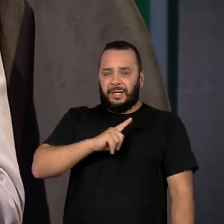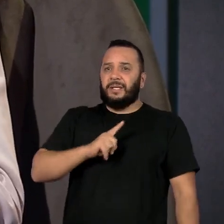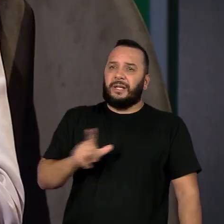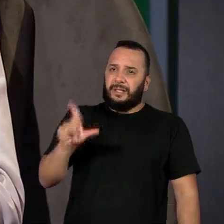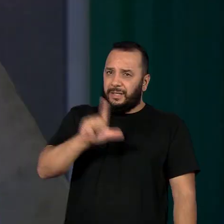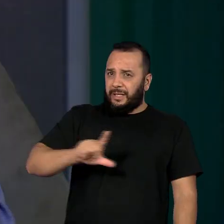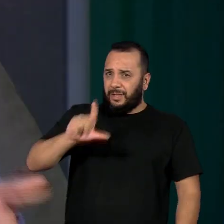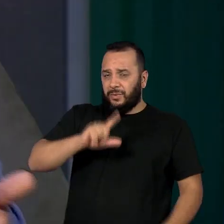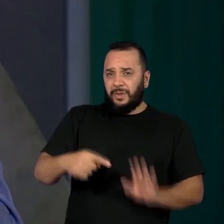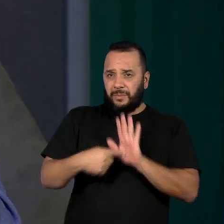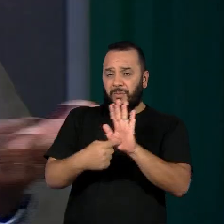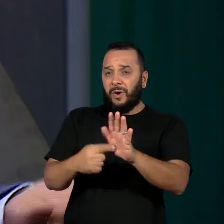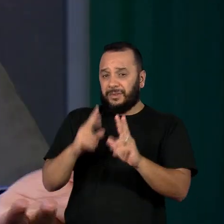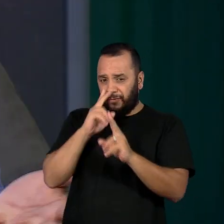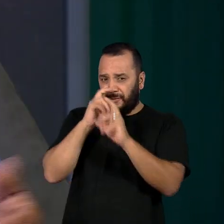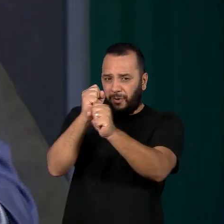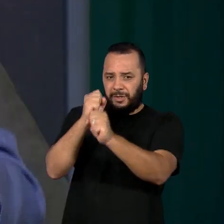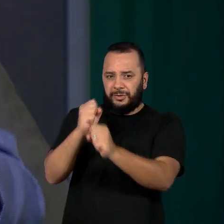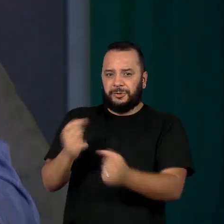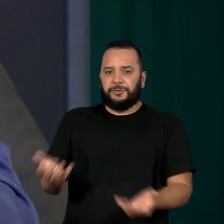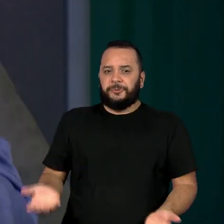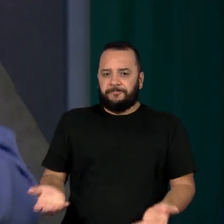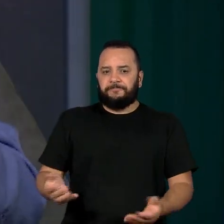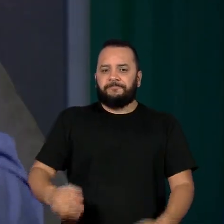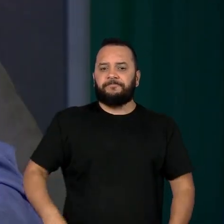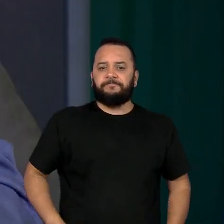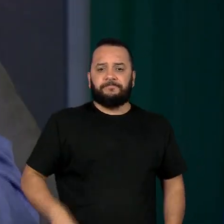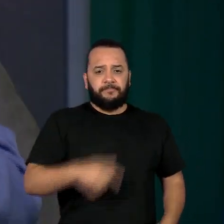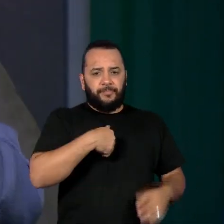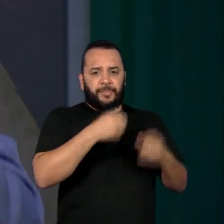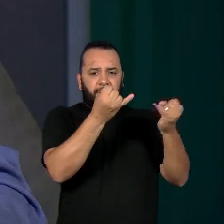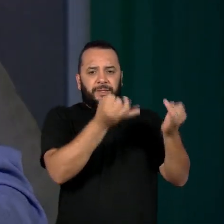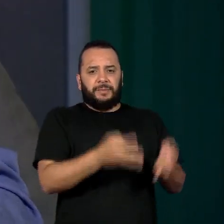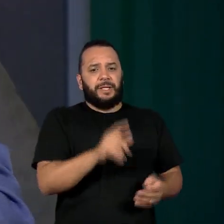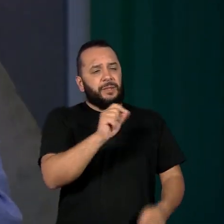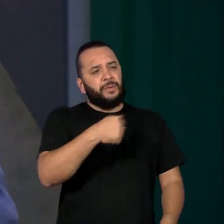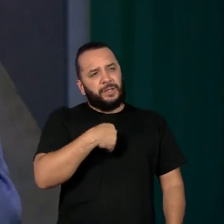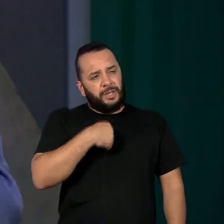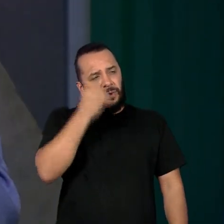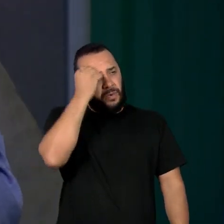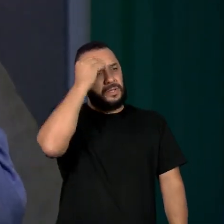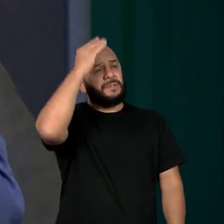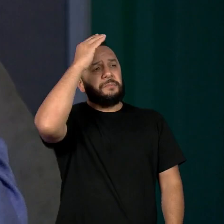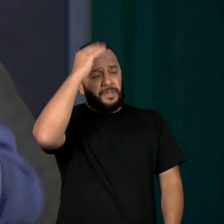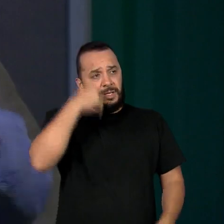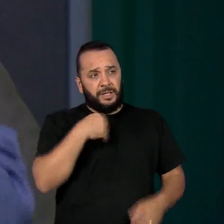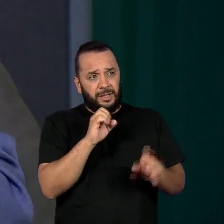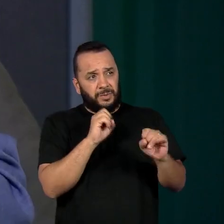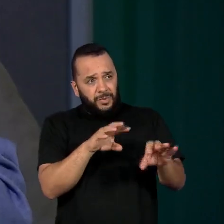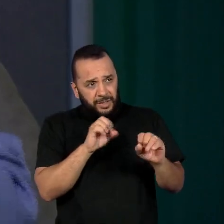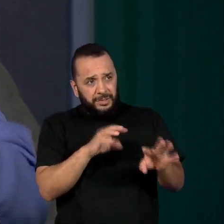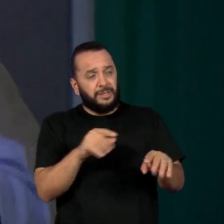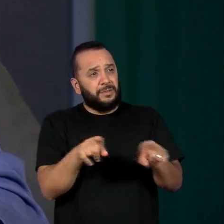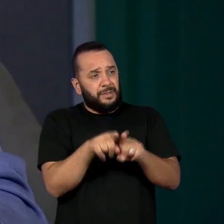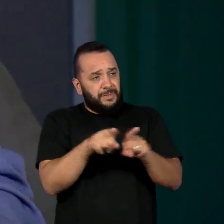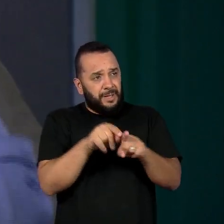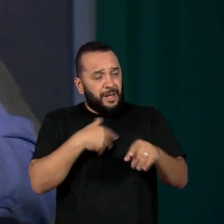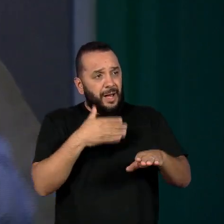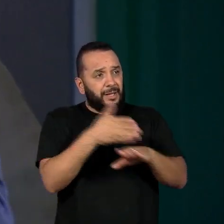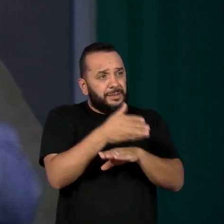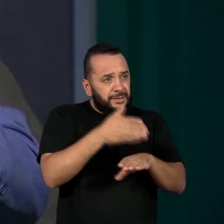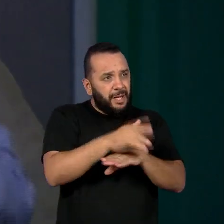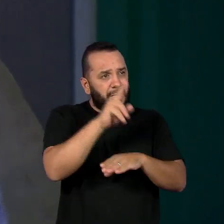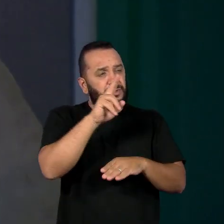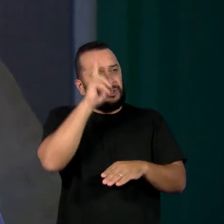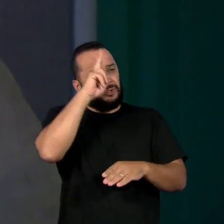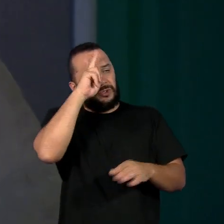muito presente e forte. Agora, Drica, nós estamos dizendo que o conhecimento, educação, a socialização, o acesso às narrativas, à história,